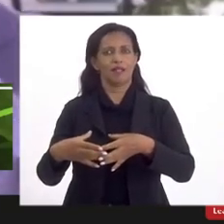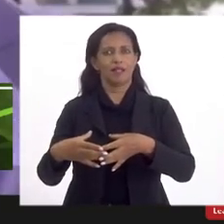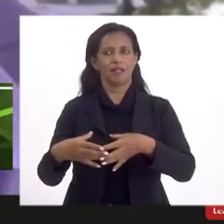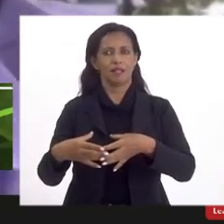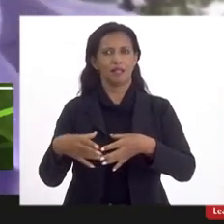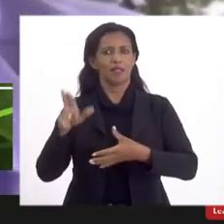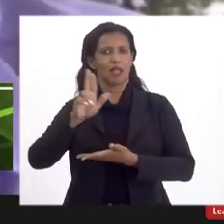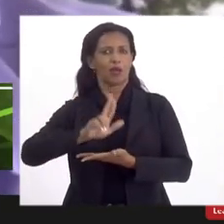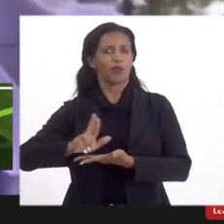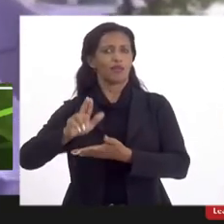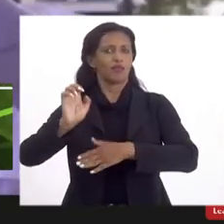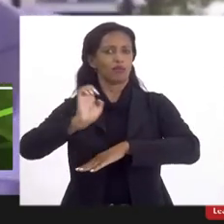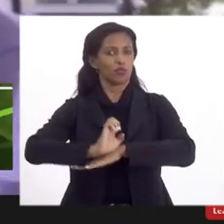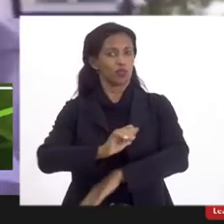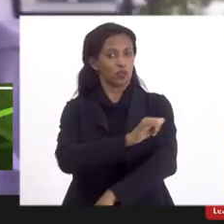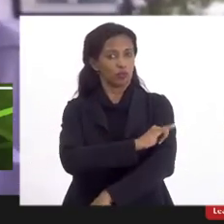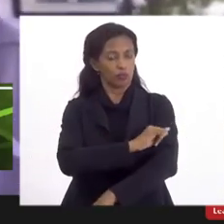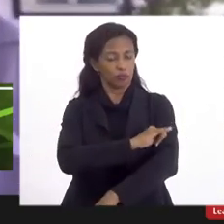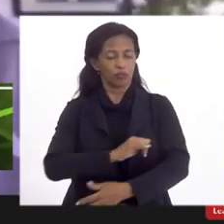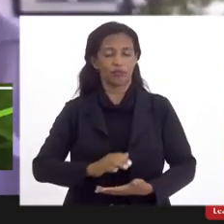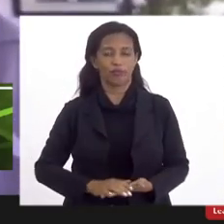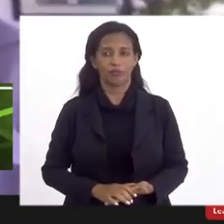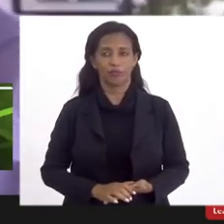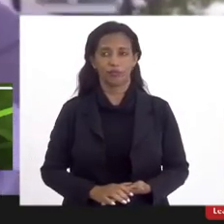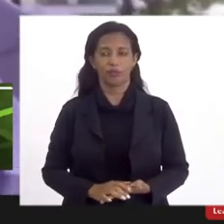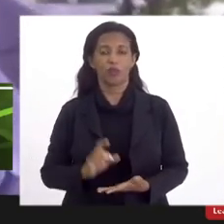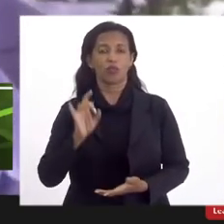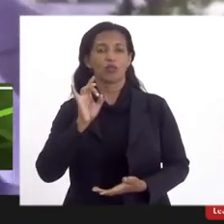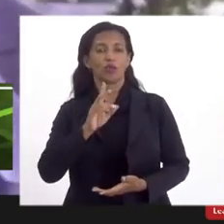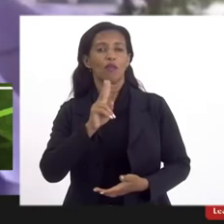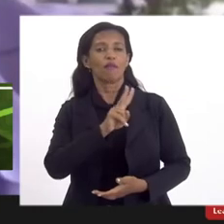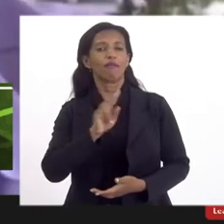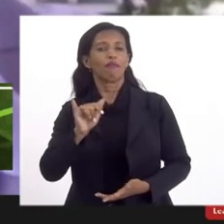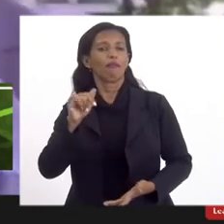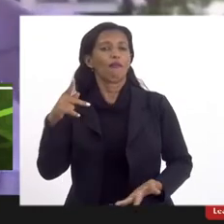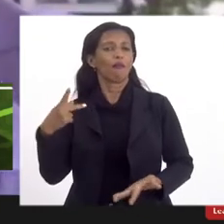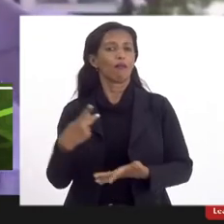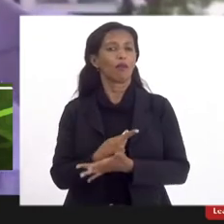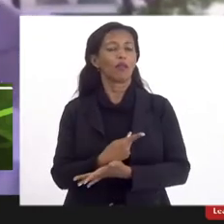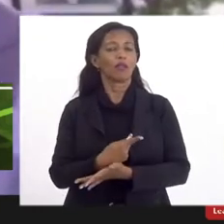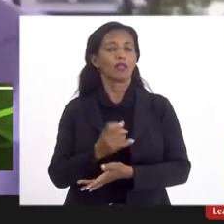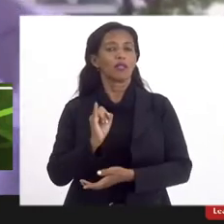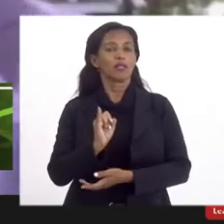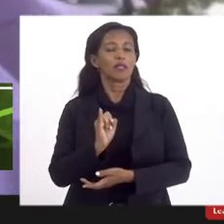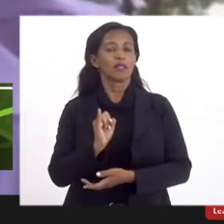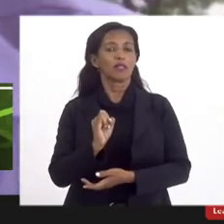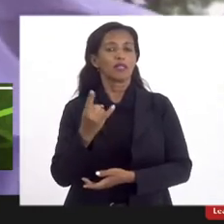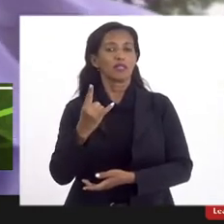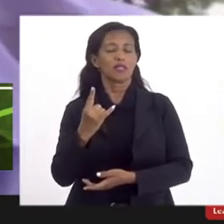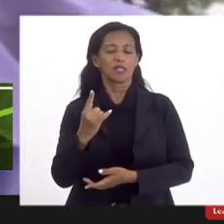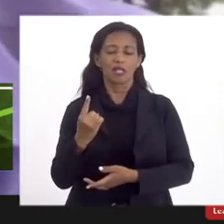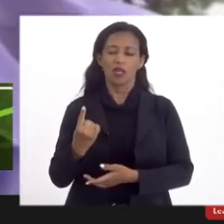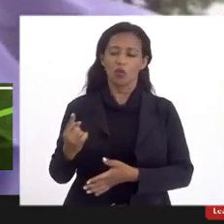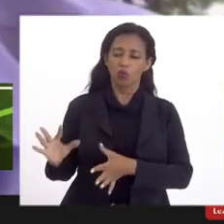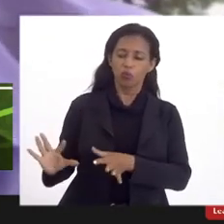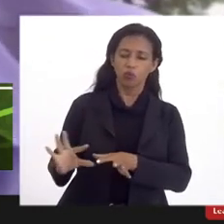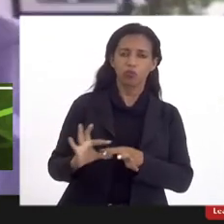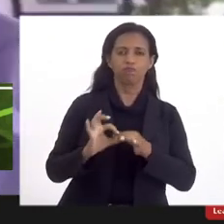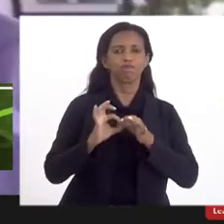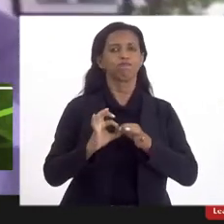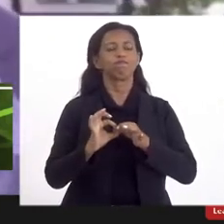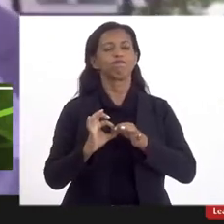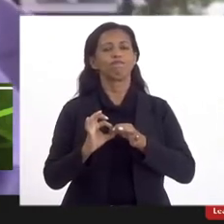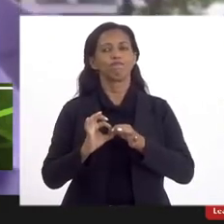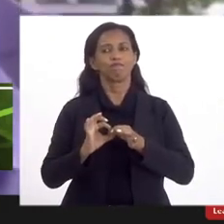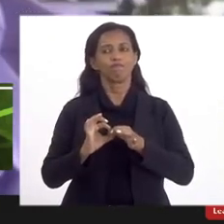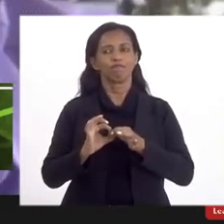docente da universidade do estado do Rio de Janeiro só é possível por meio de unidade e por